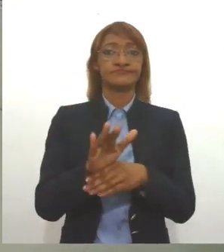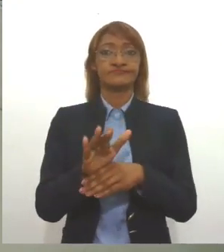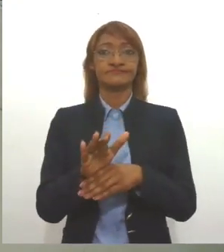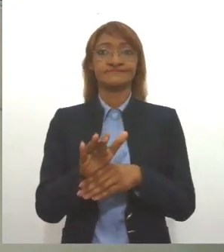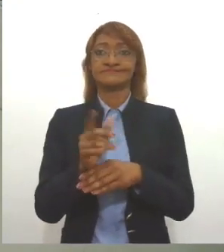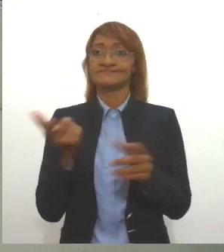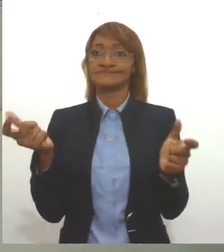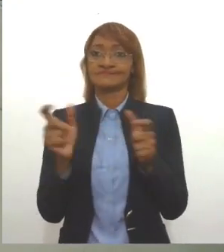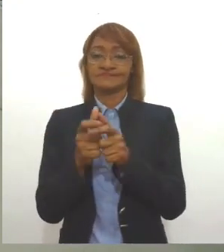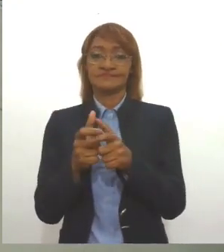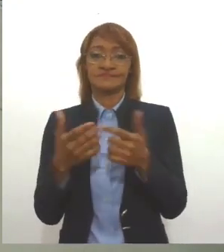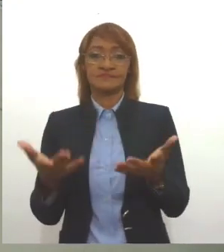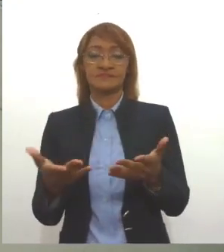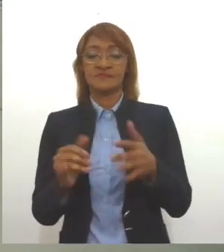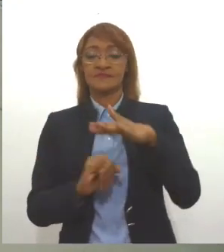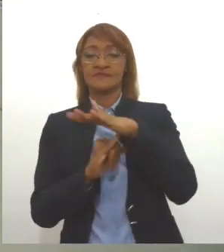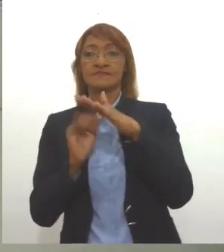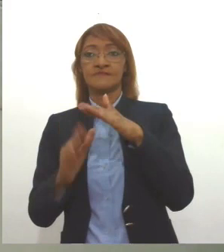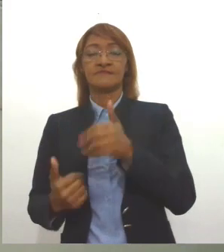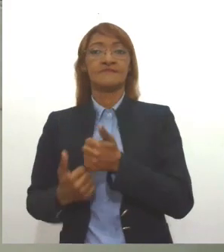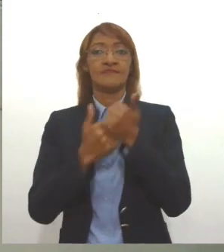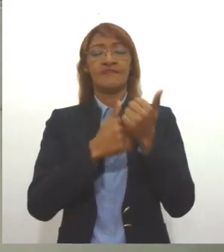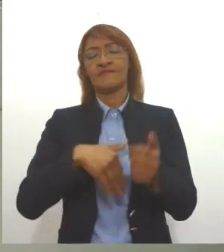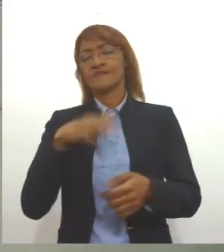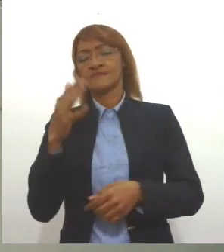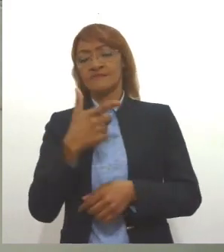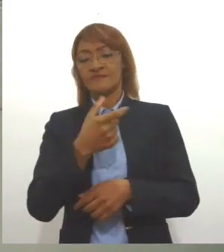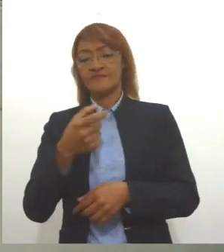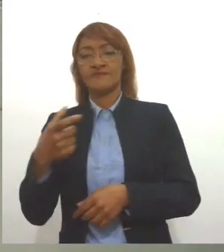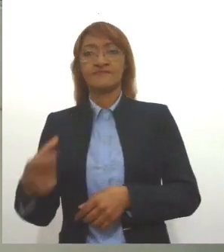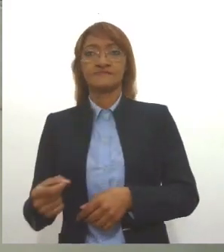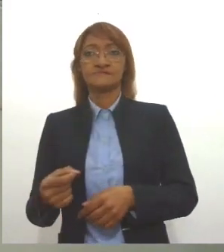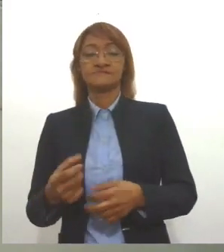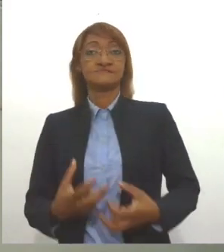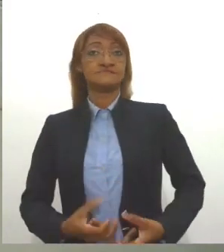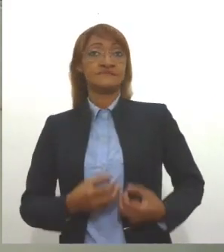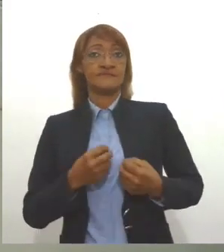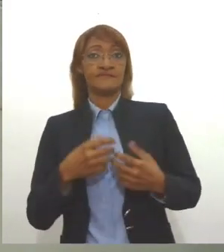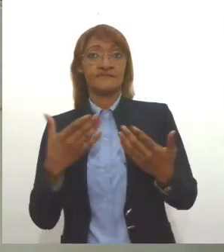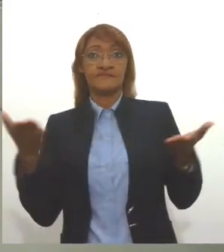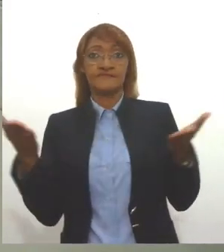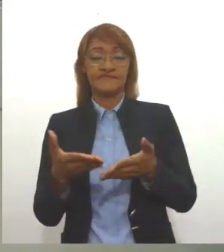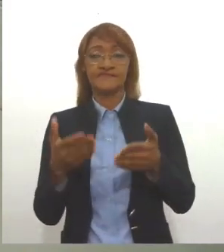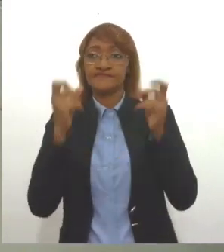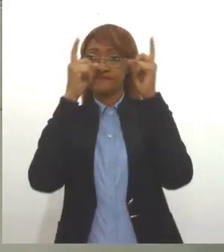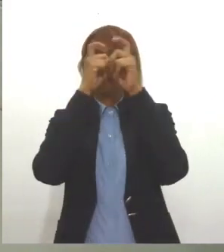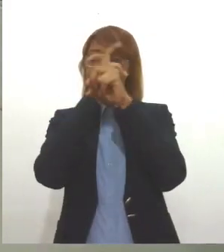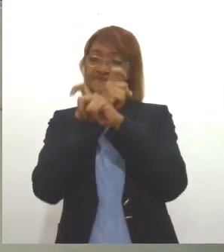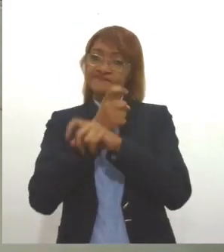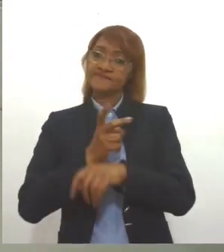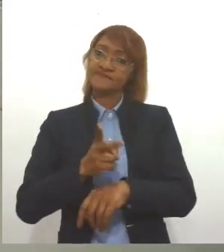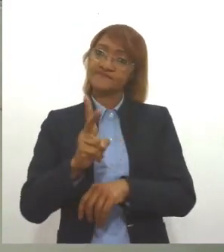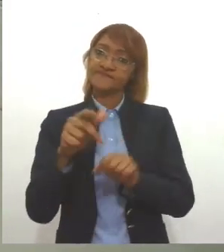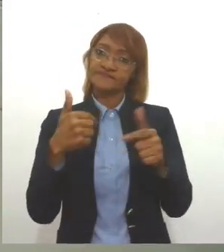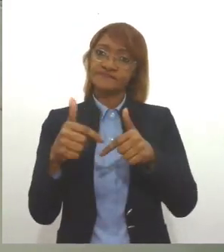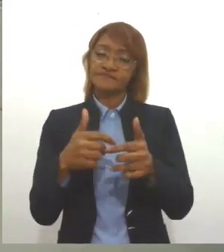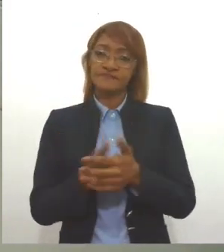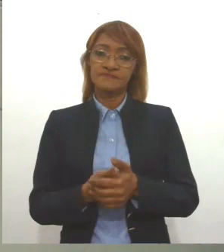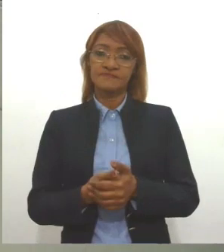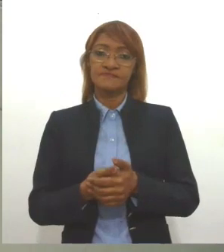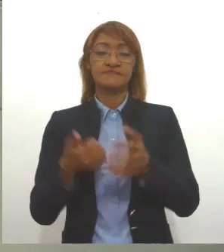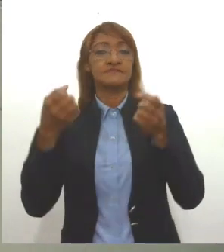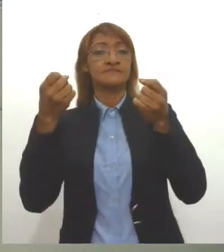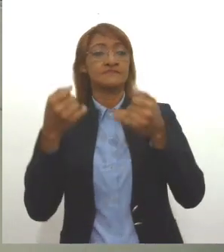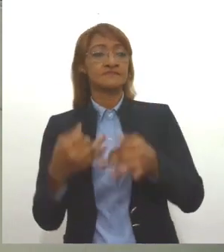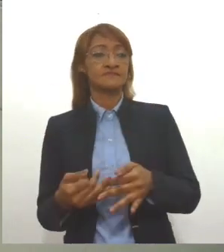apoia mais de 200 pacientes oncológicos está com dificuldades para manter as atividades. Para falar um pouco mais